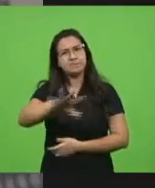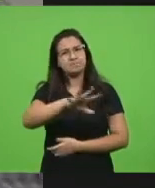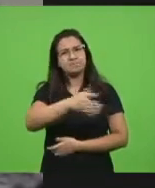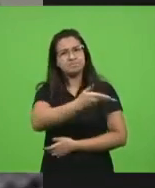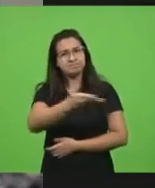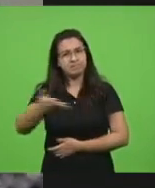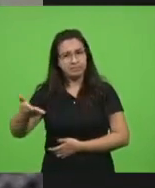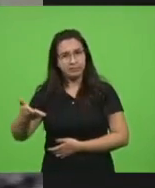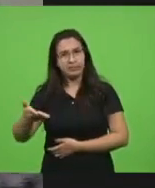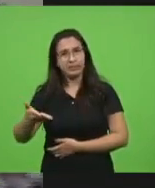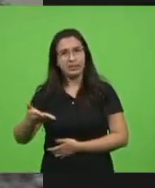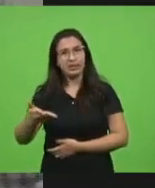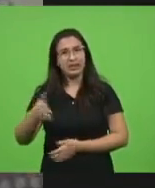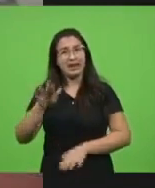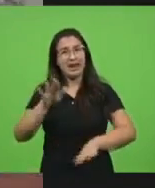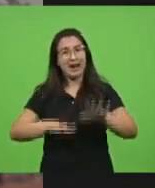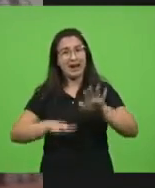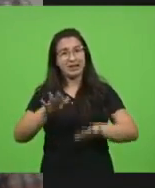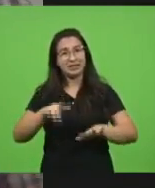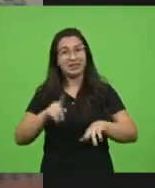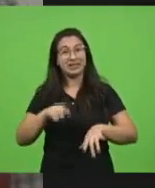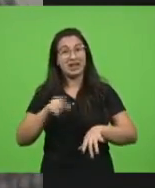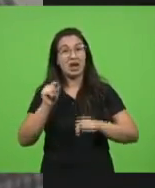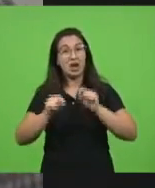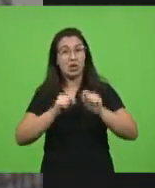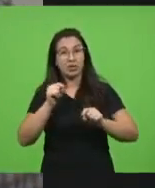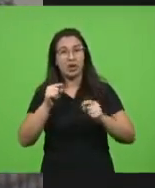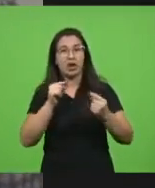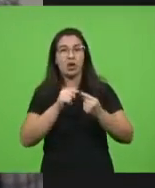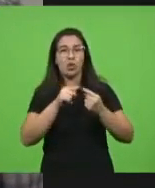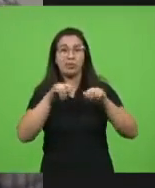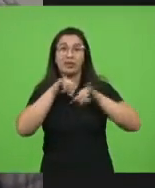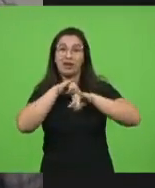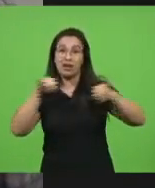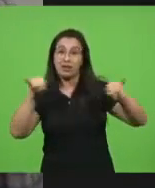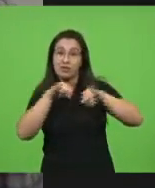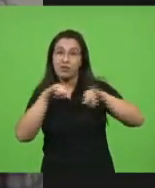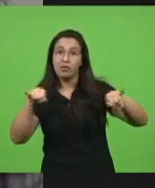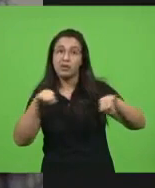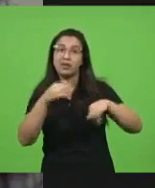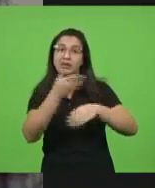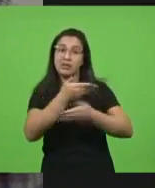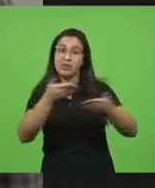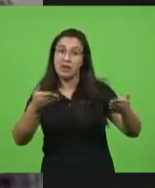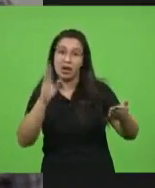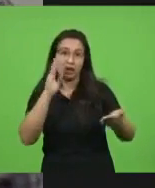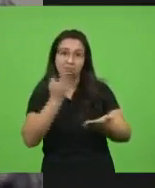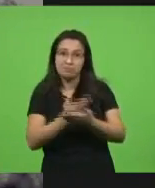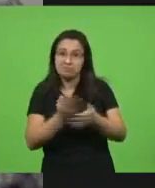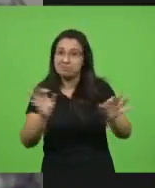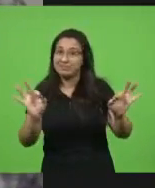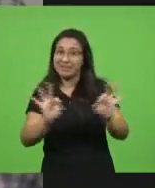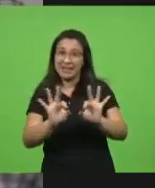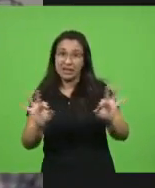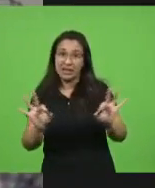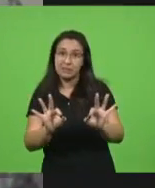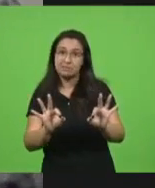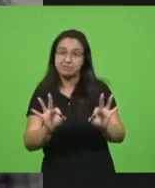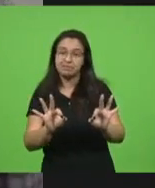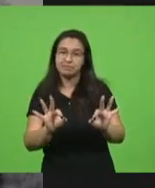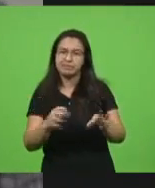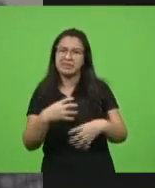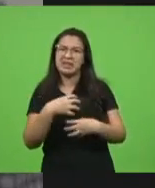ela vem, às vezes, das informações que são passadas para as pessoas. Então, eu sinto, olha, eu estou um ano,